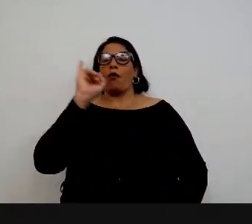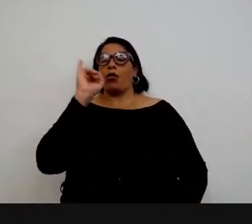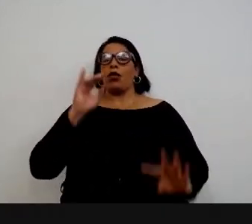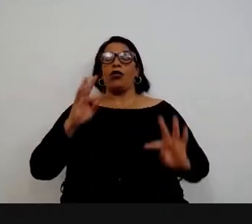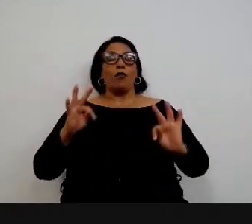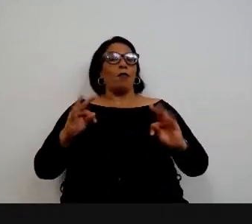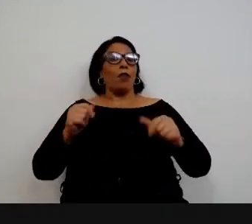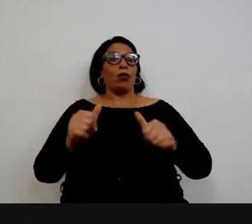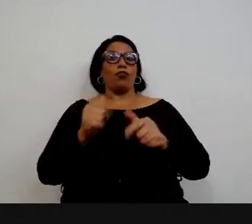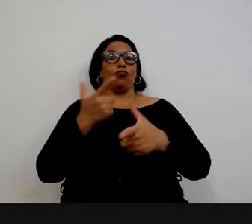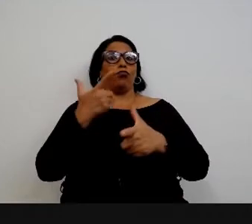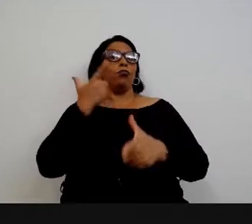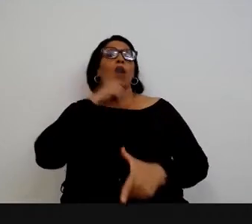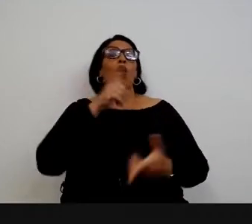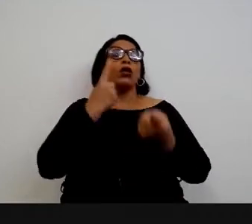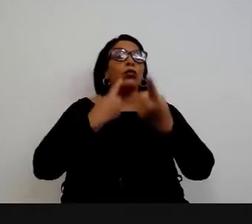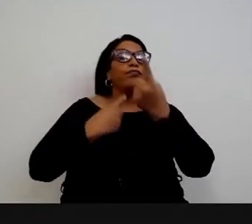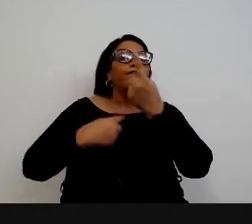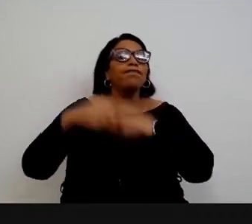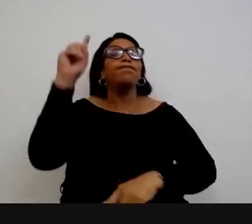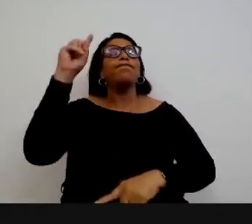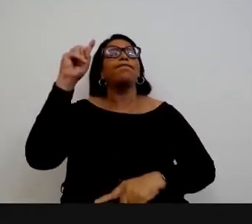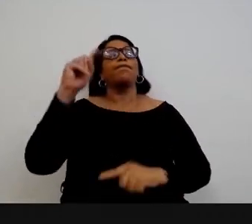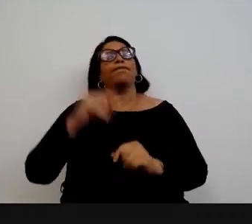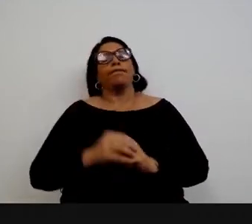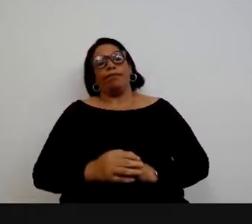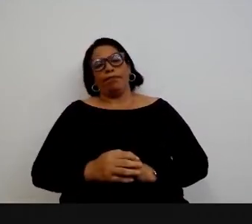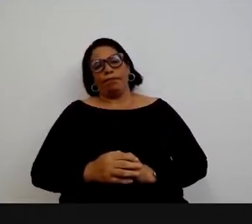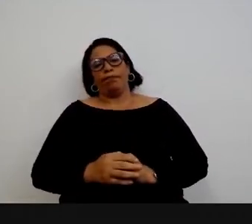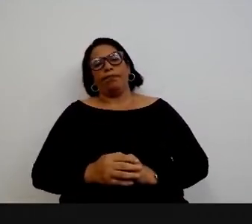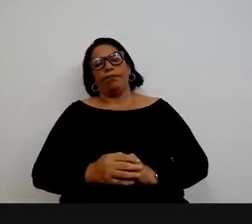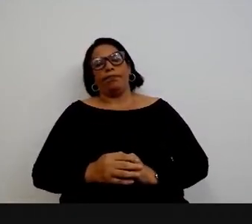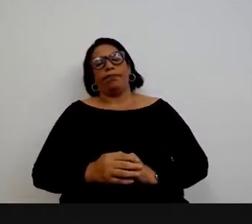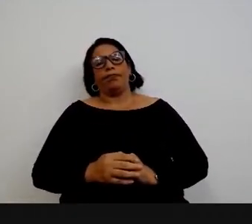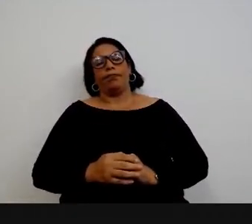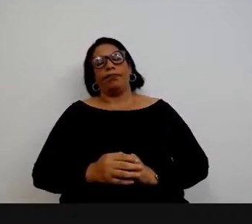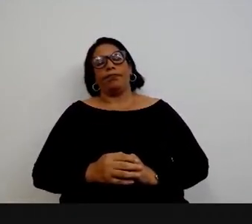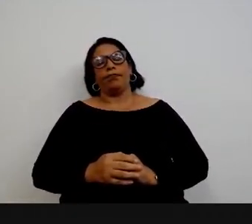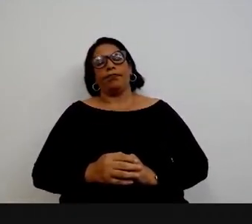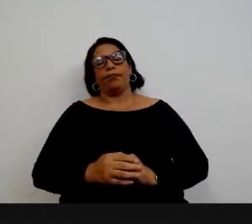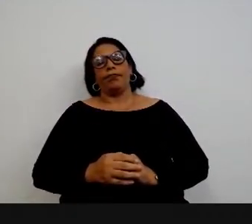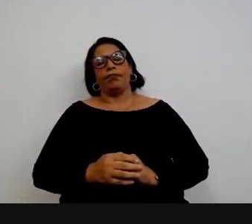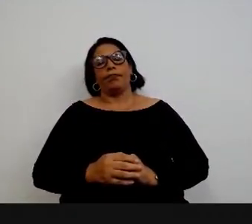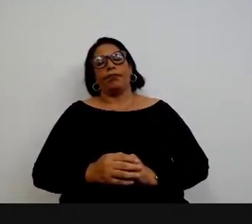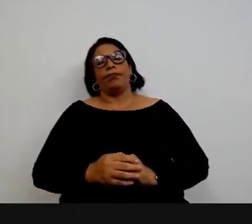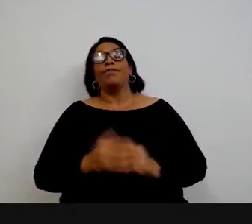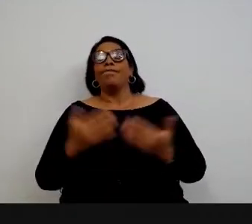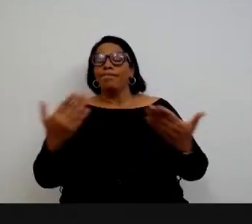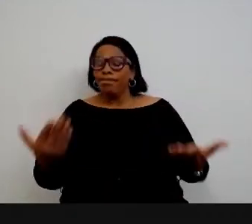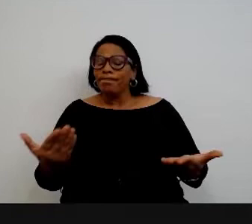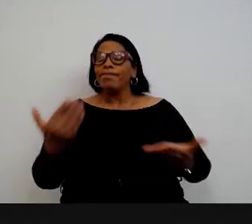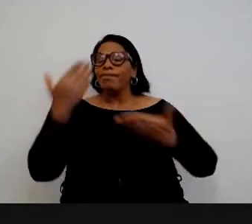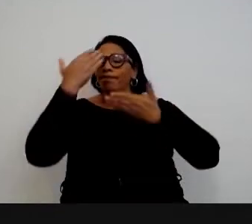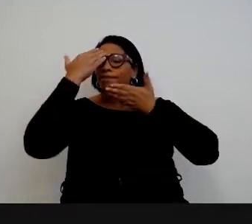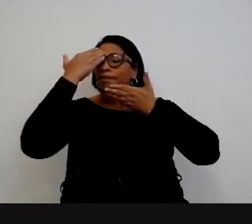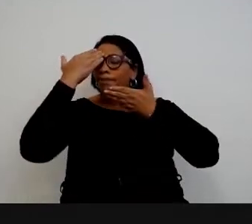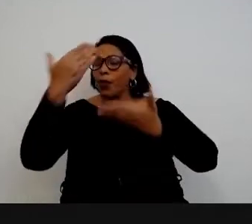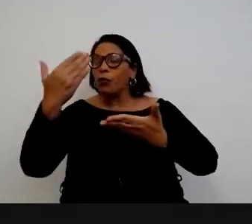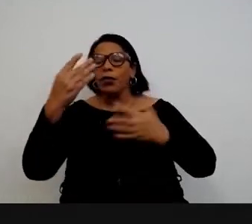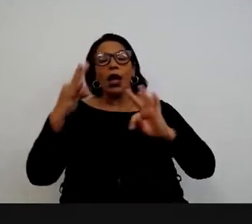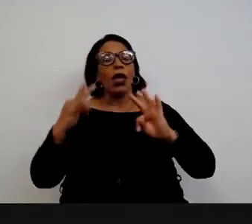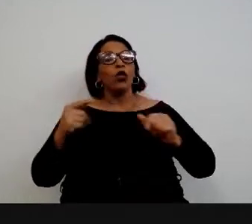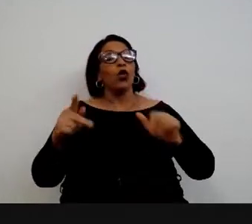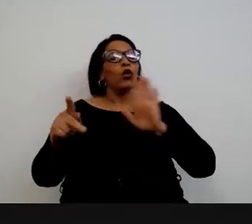para o todo. Enfim, eu quero agradecer a todos que